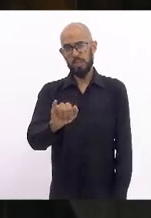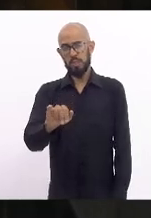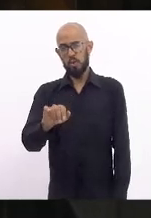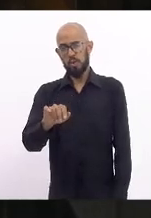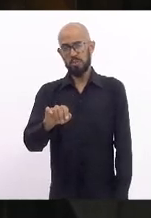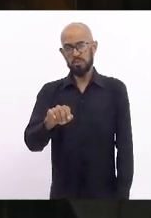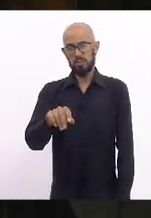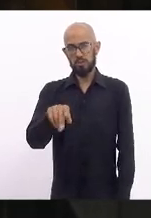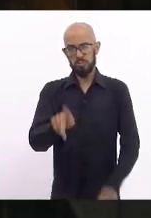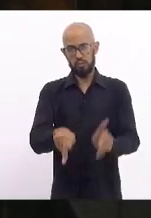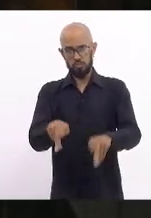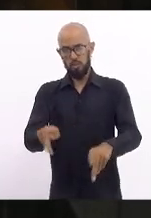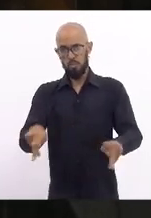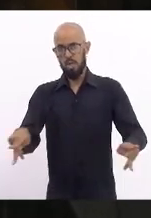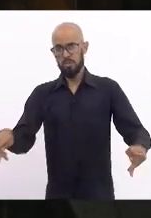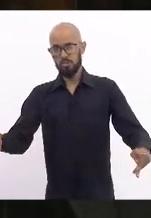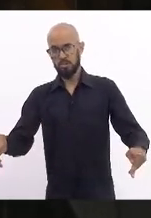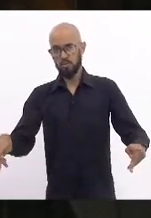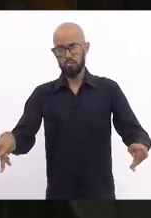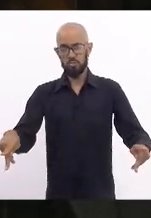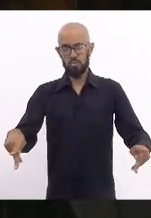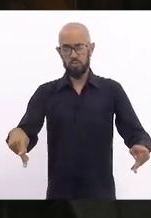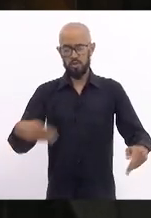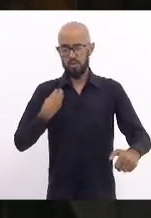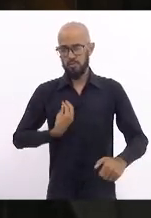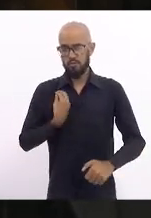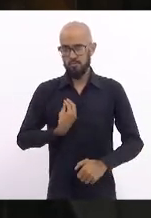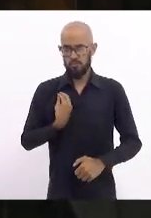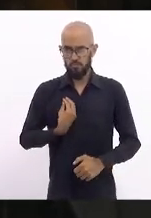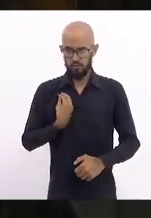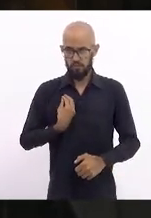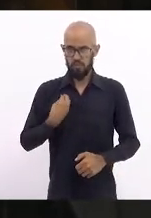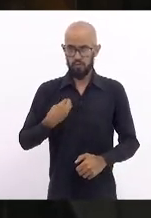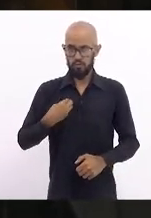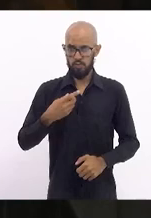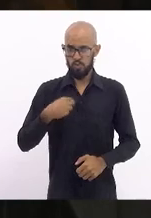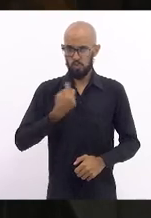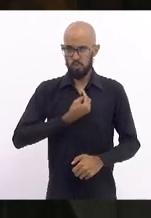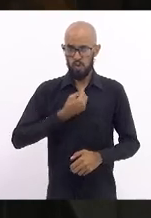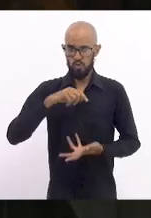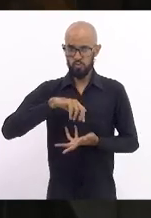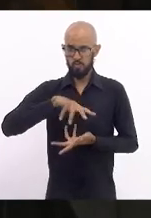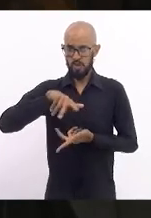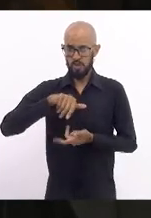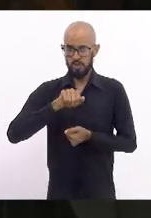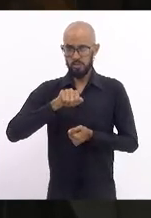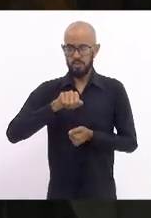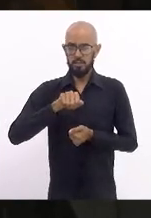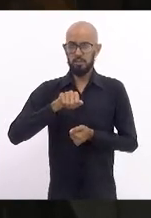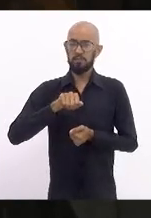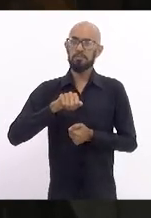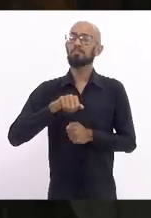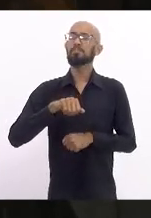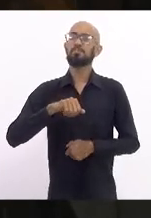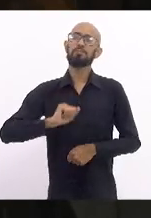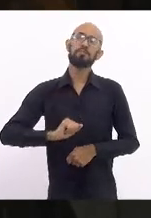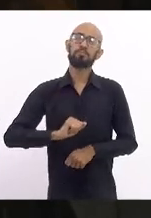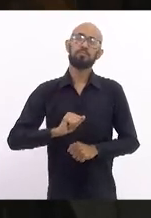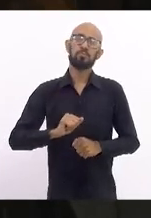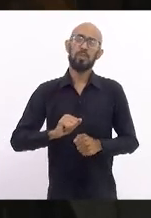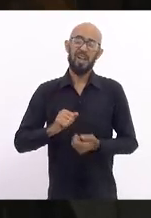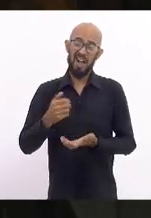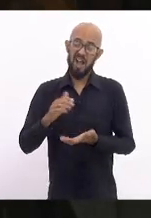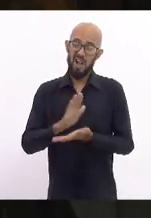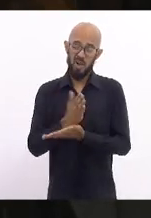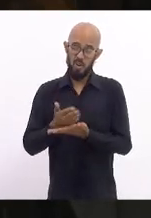que vivem na face do nosso planeta, pudessem uma parcela